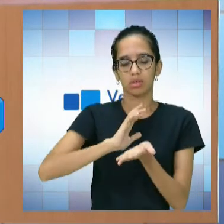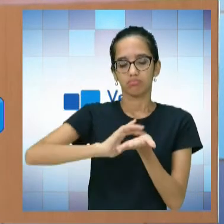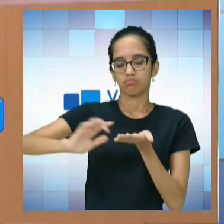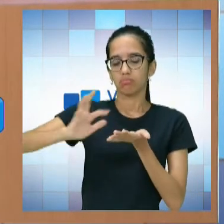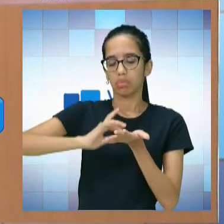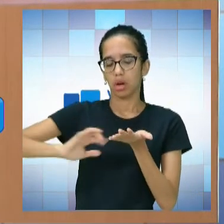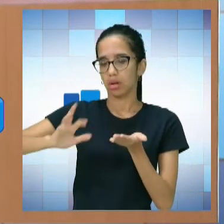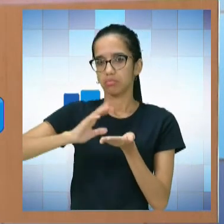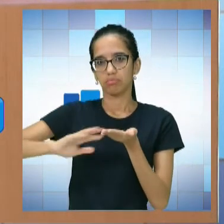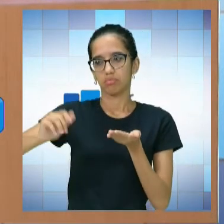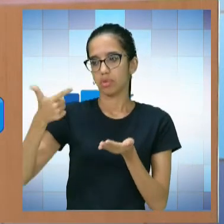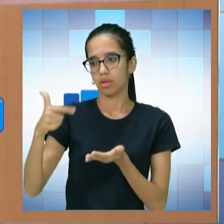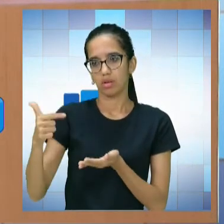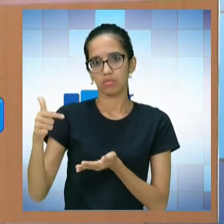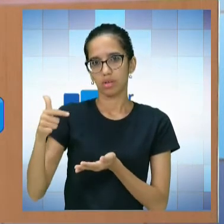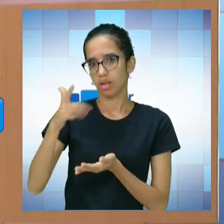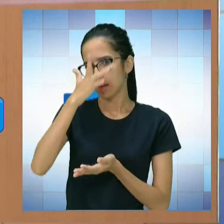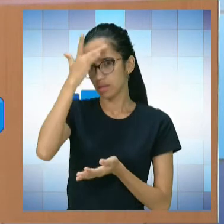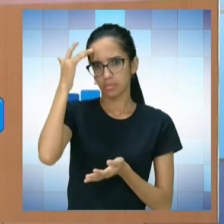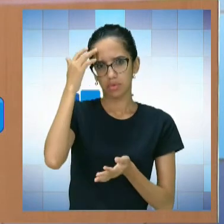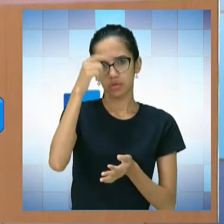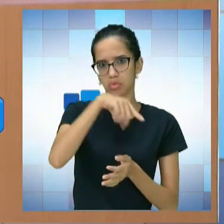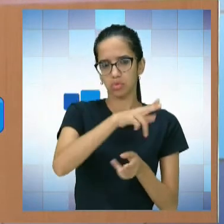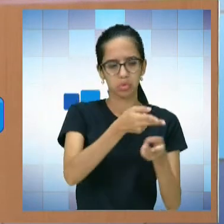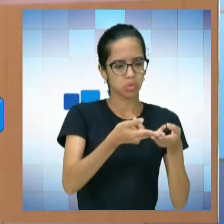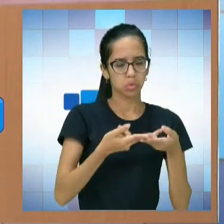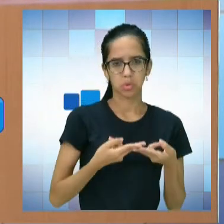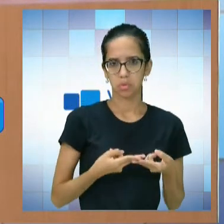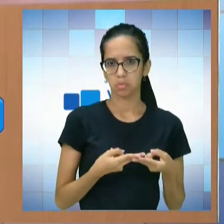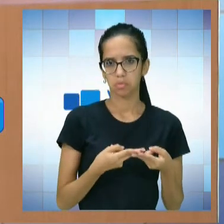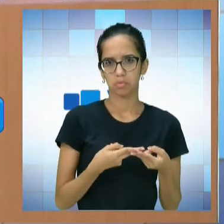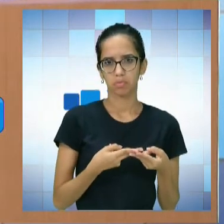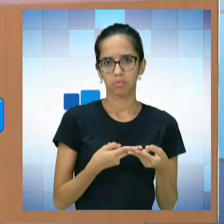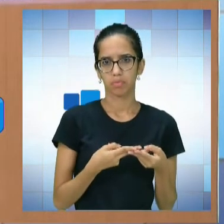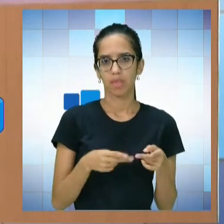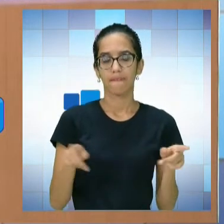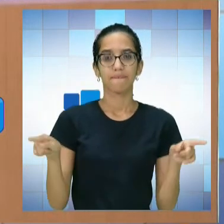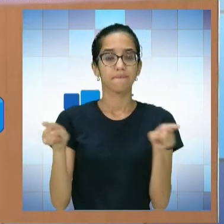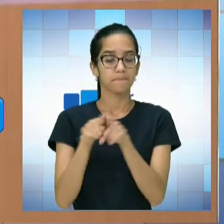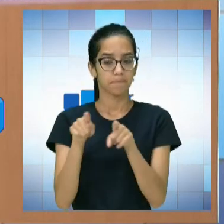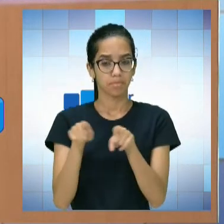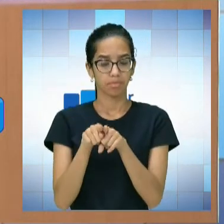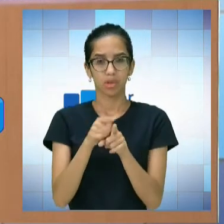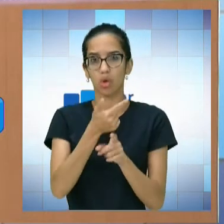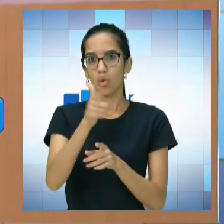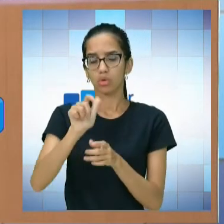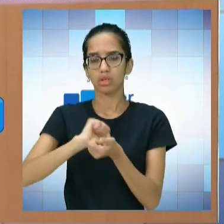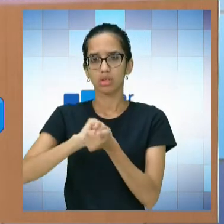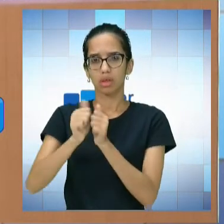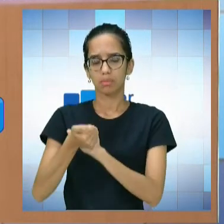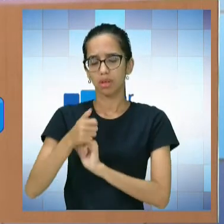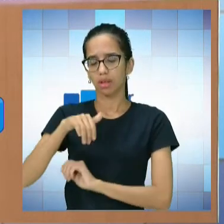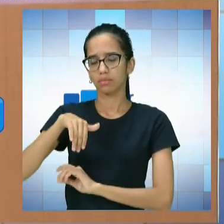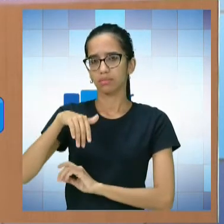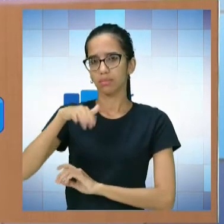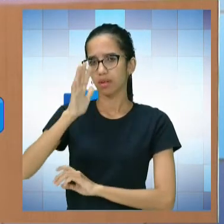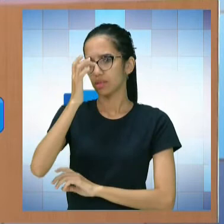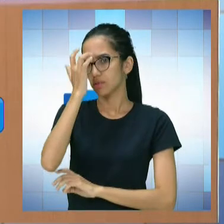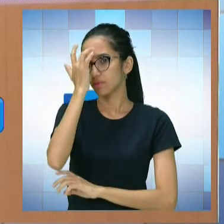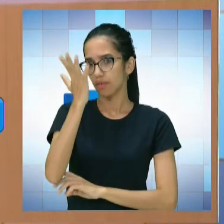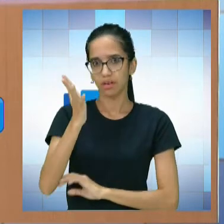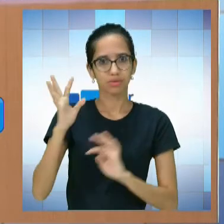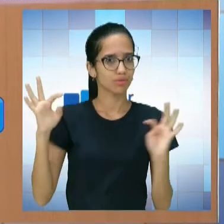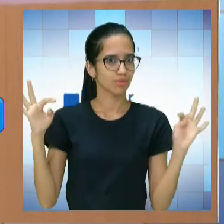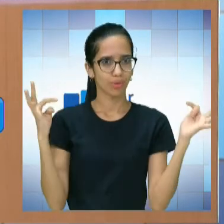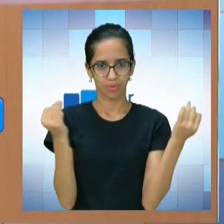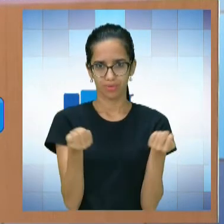que as pessoas ditas normais utilizam, e tem uns adaptados que facilitam a aprendizagem de todo